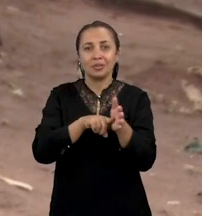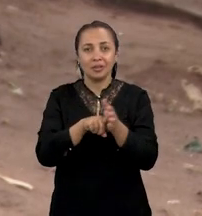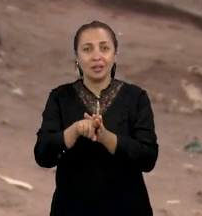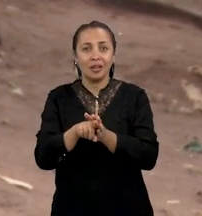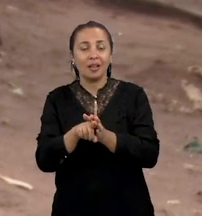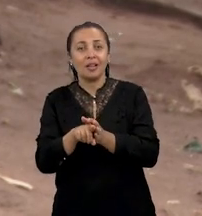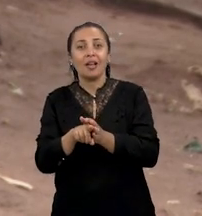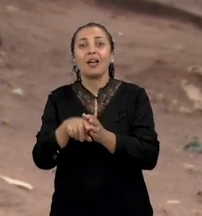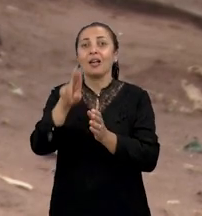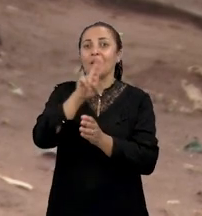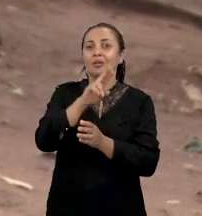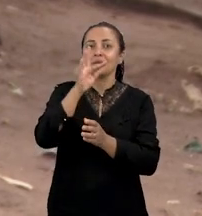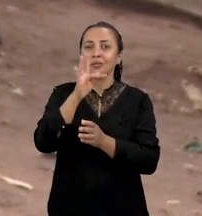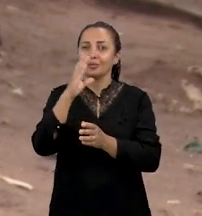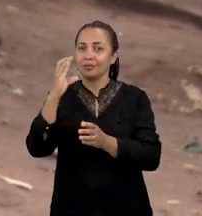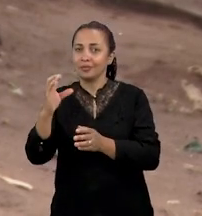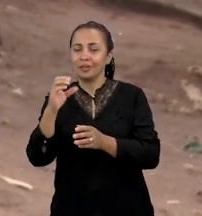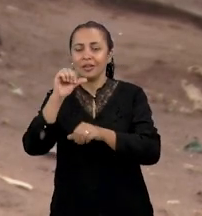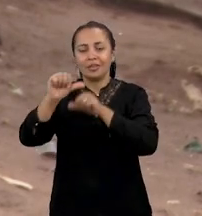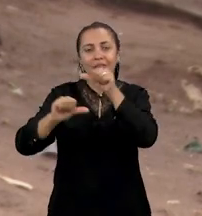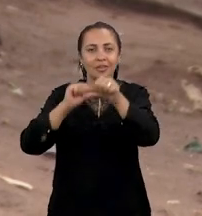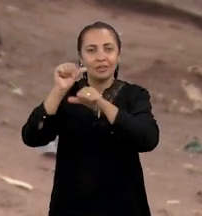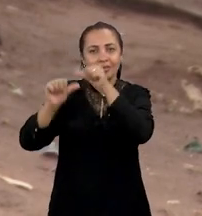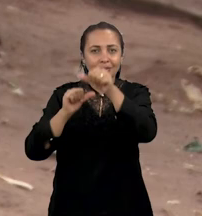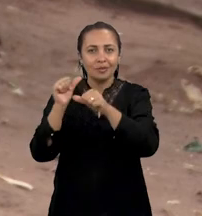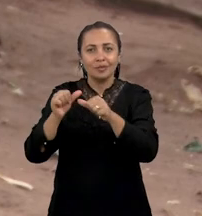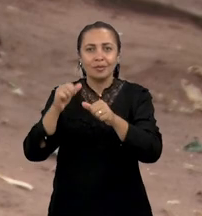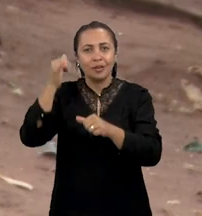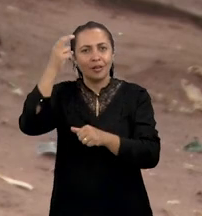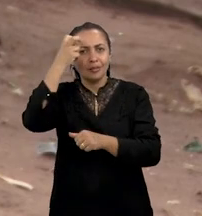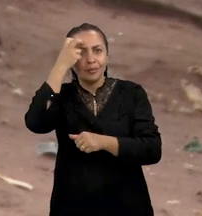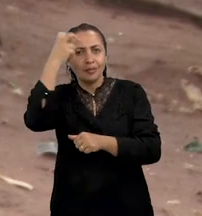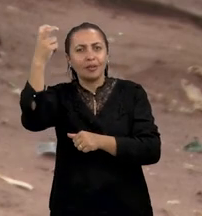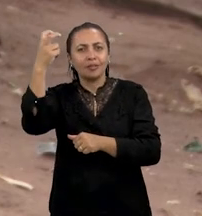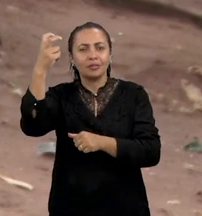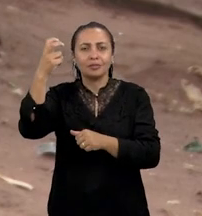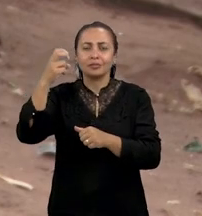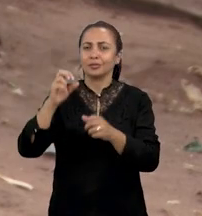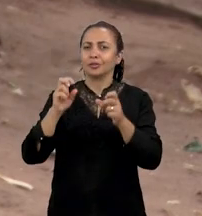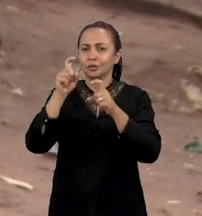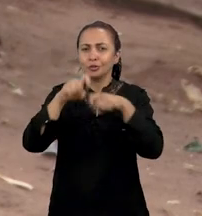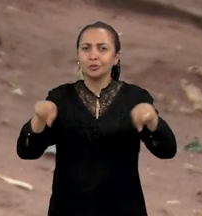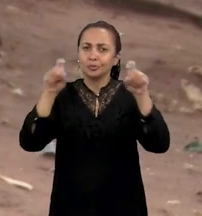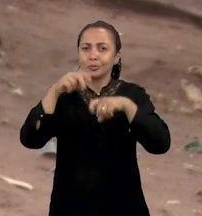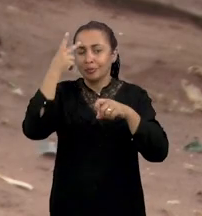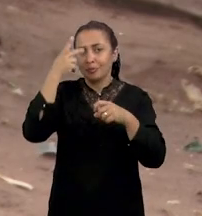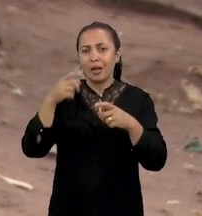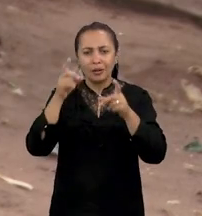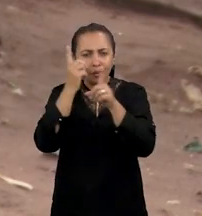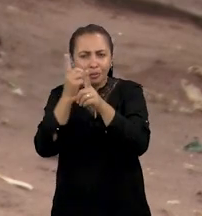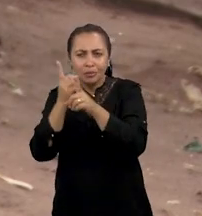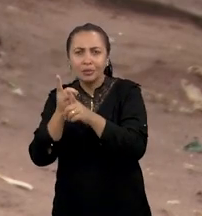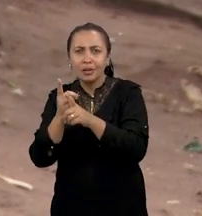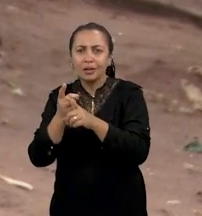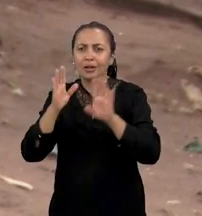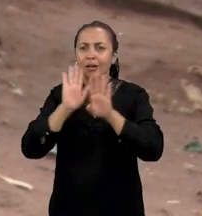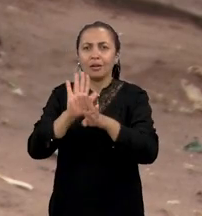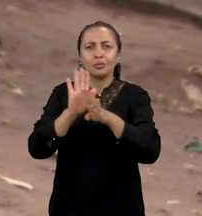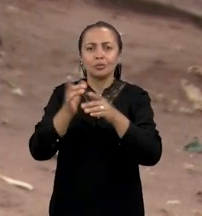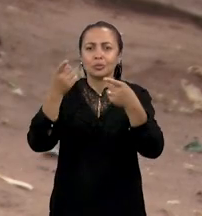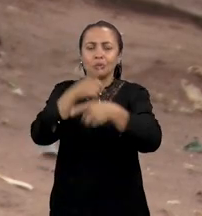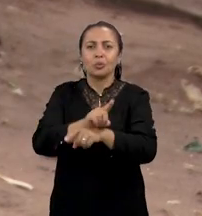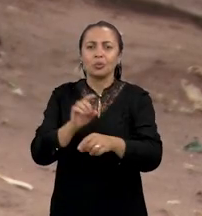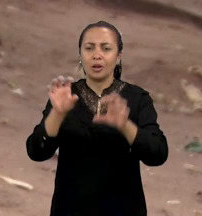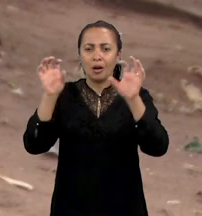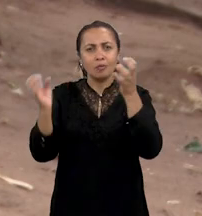Universidade Federal do Ceará desenvolveram inteligência artificial para detectar e combater incêndios a partir